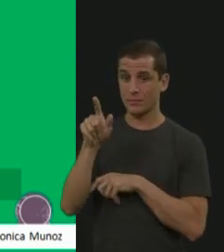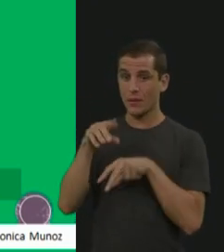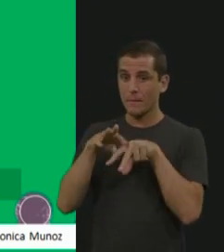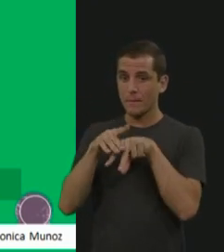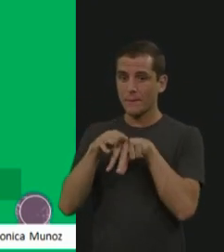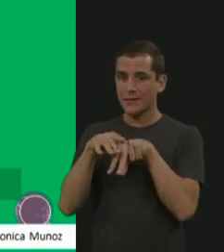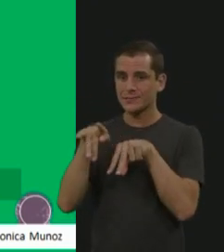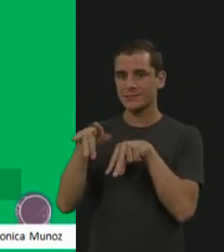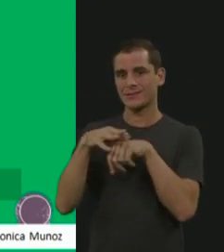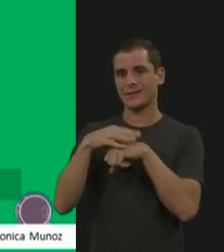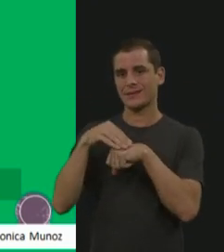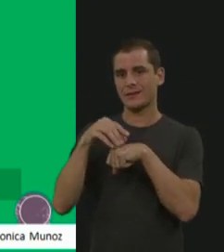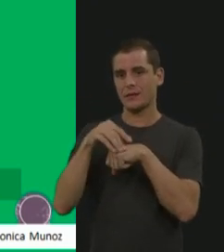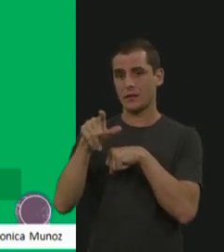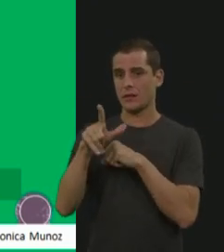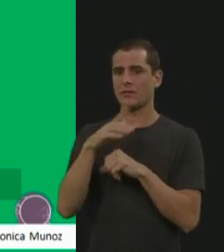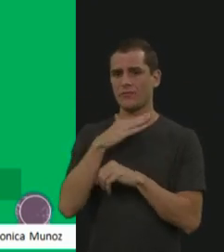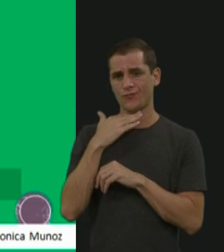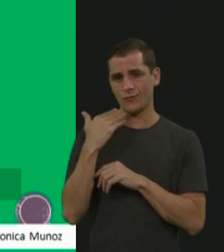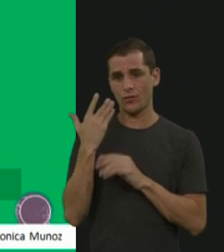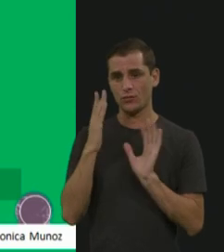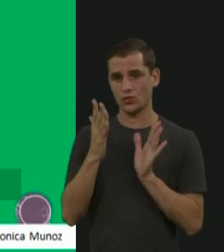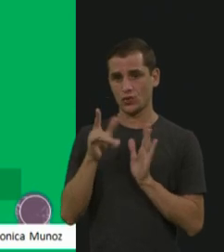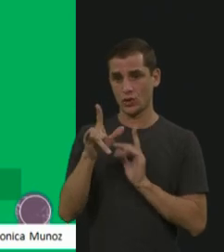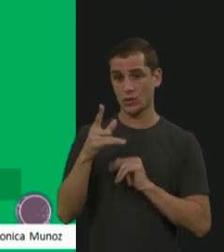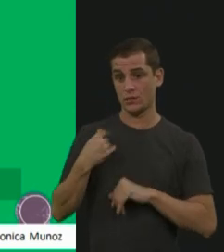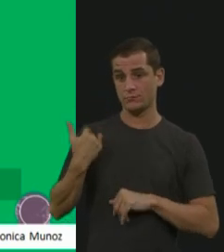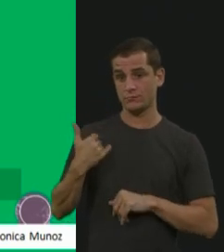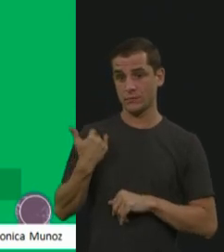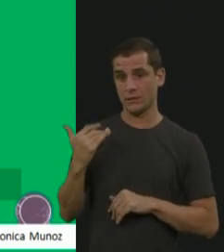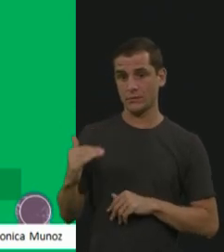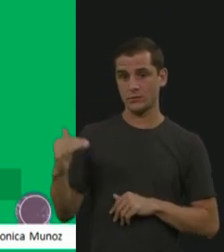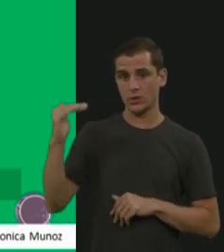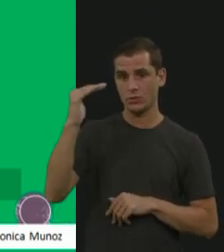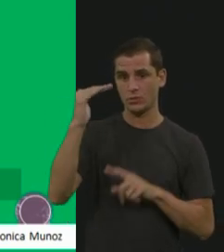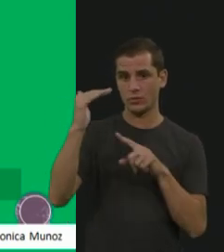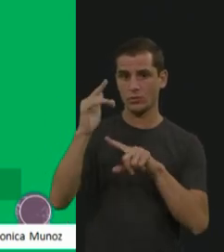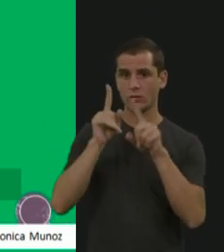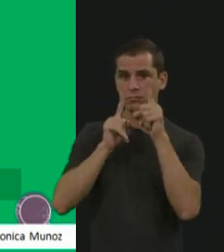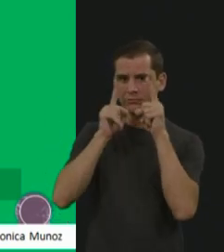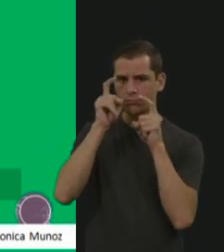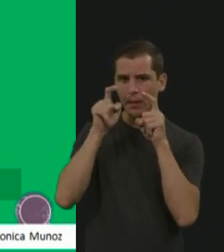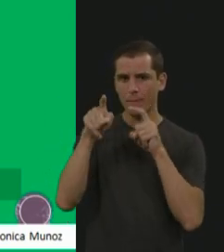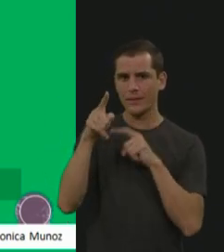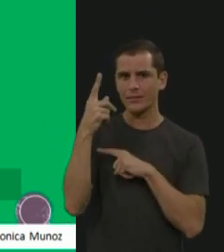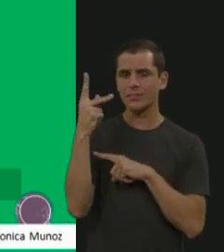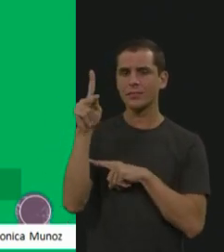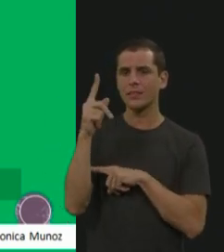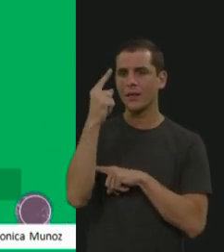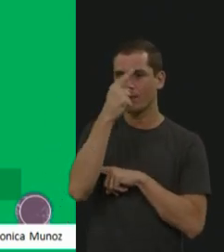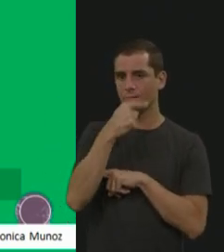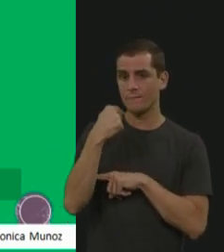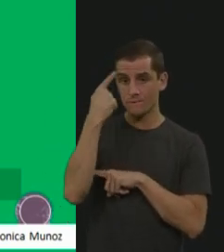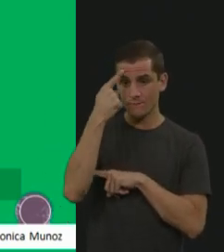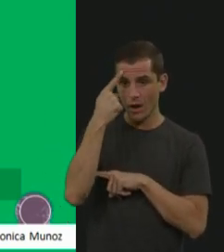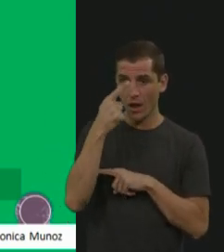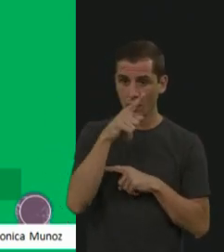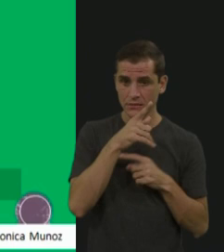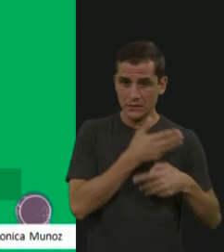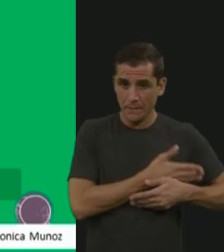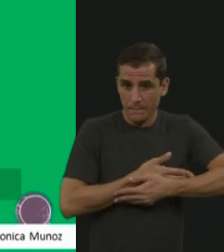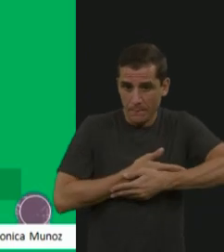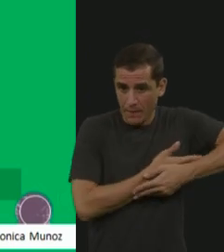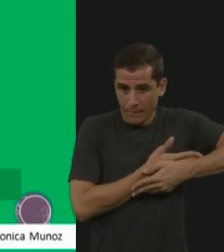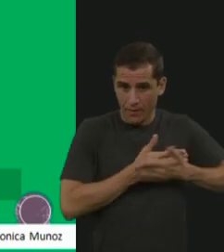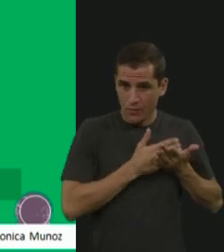conheceu ele na idade adulta, tá? Então, ele já tinha todas as características, tá? Mas essa face também não começa a beber. Começa ali por um ano e meio, mais ou menos,